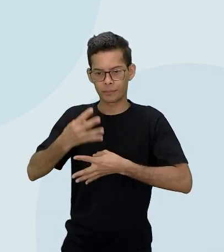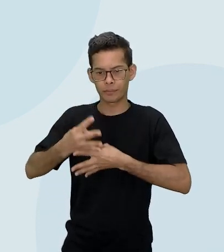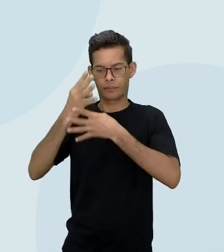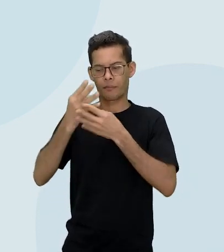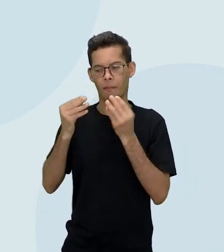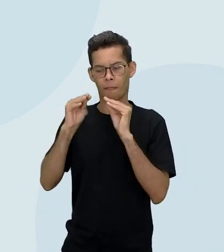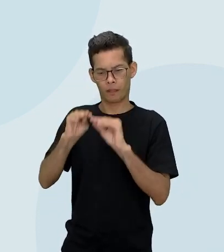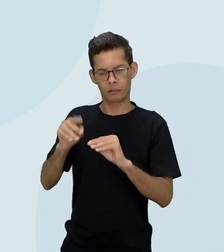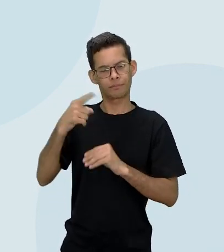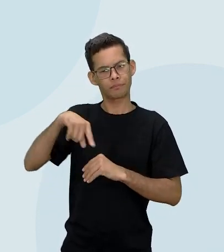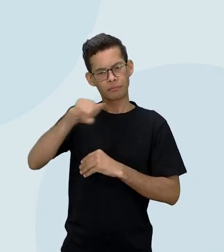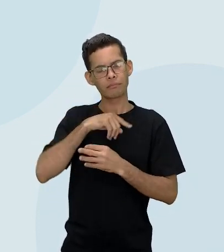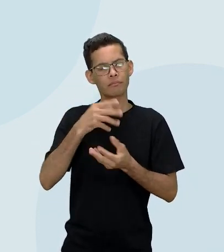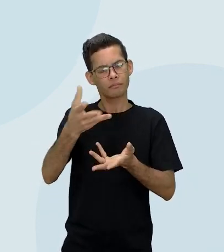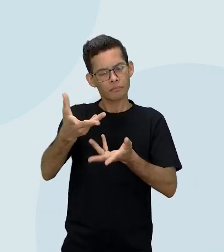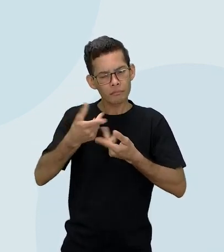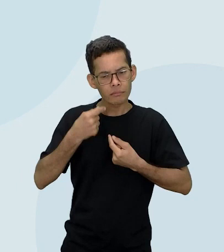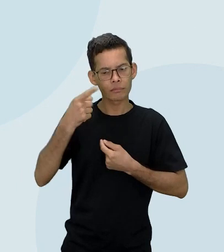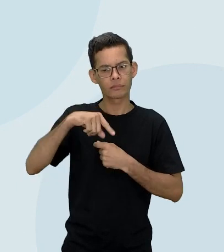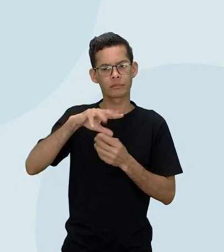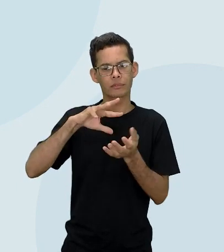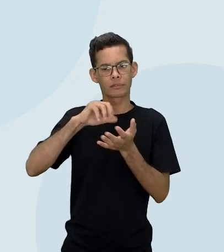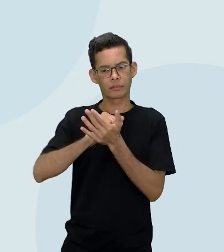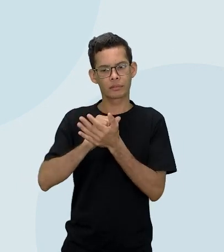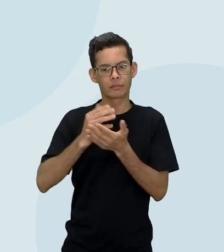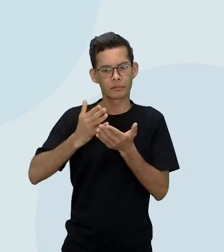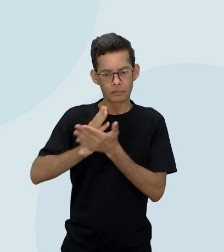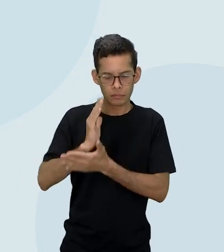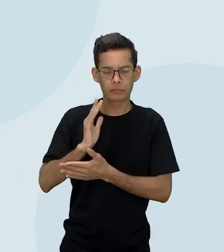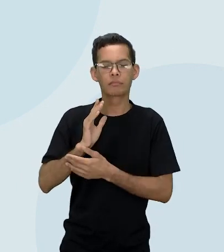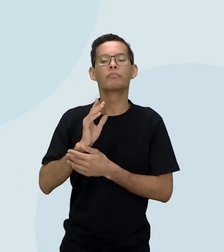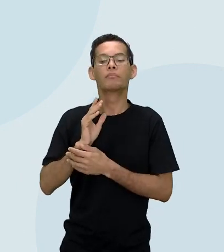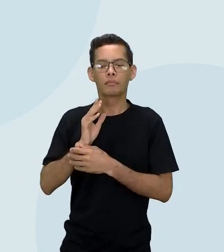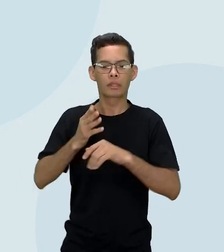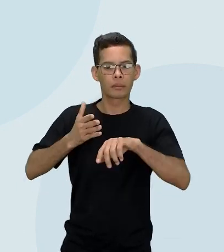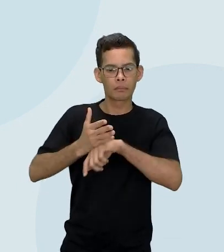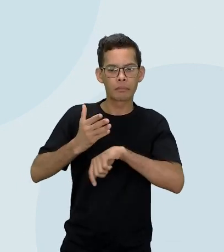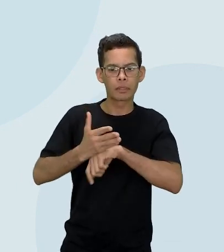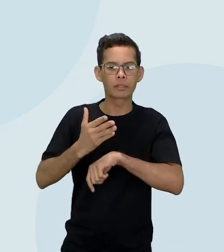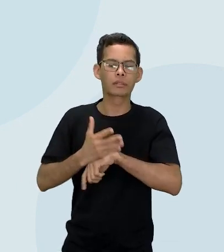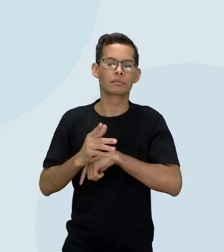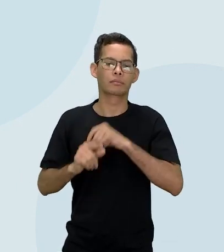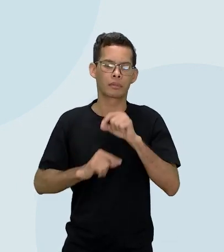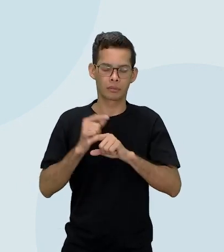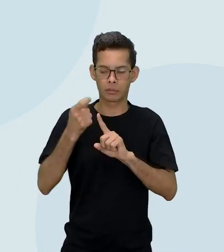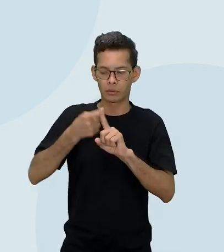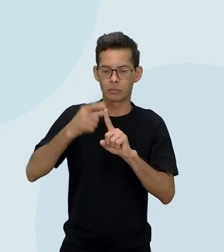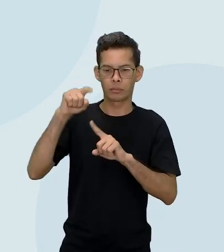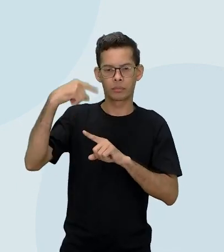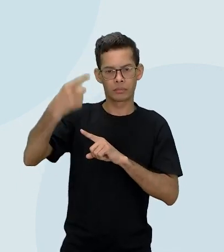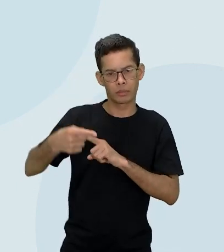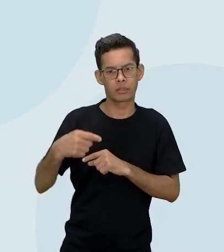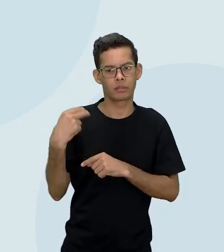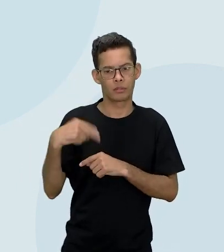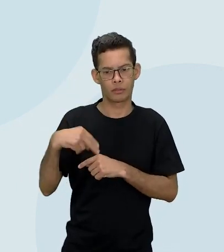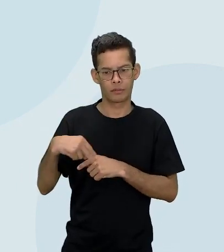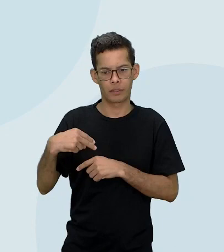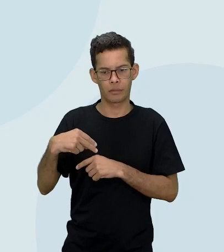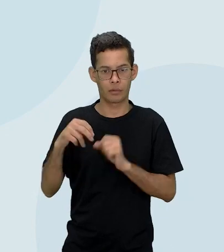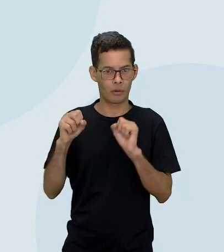gente convida a todos a se inscreverem para participarem do nosso programa de novembro. Está ok?